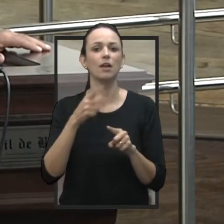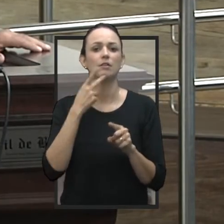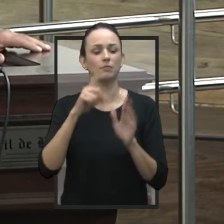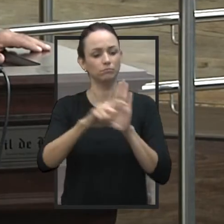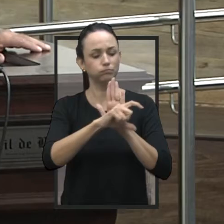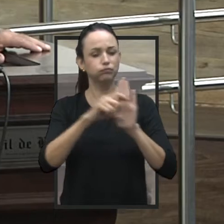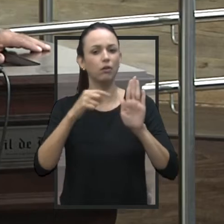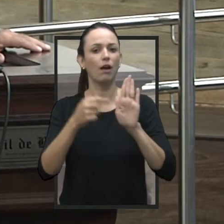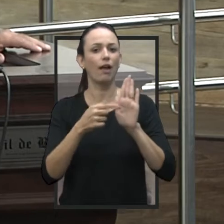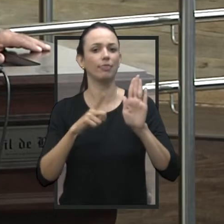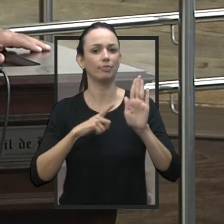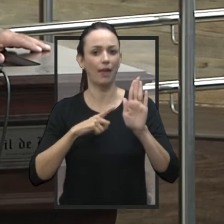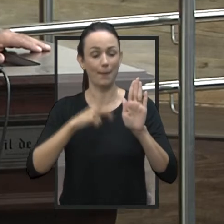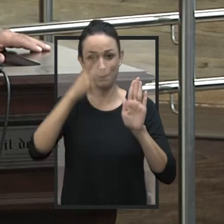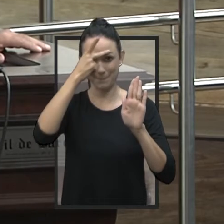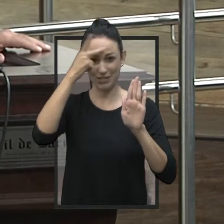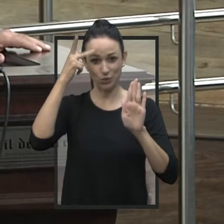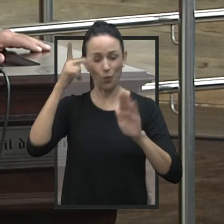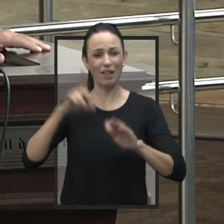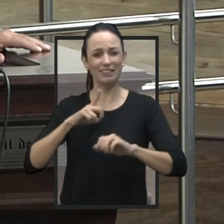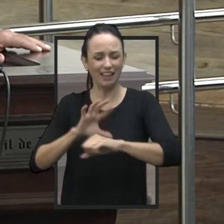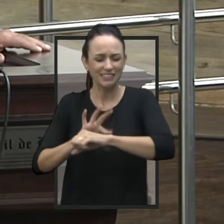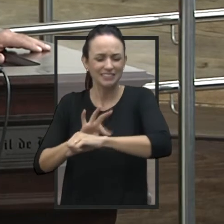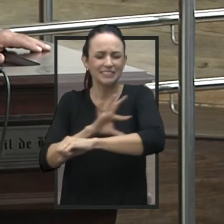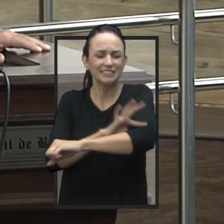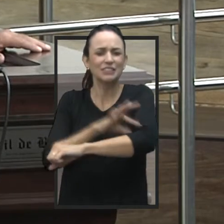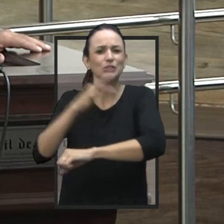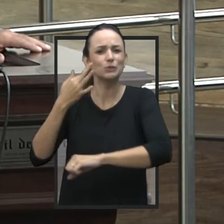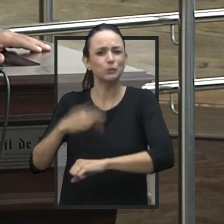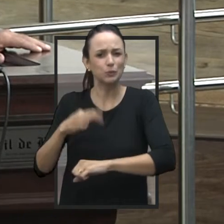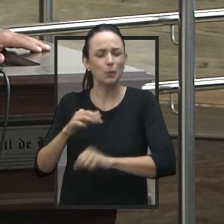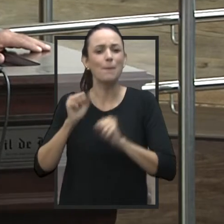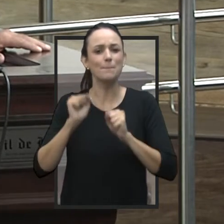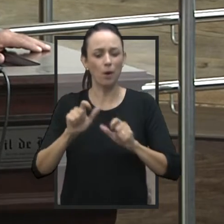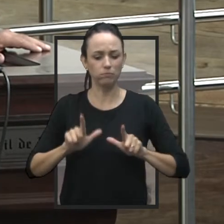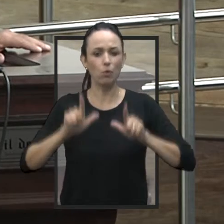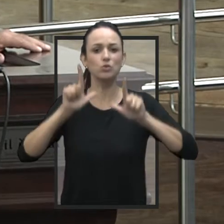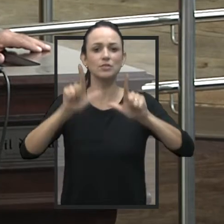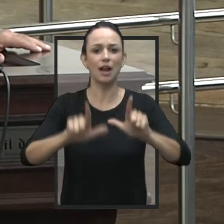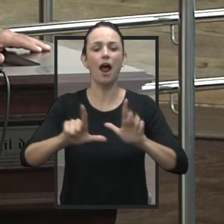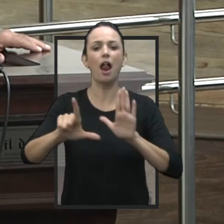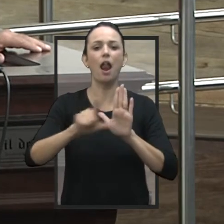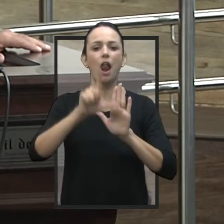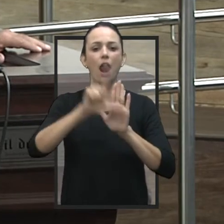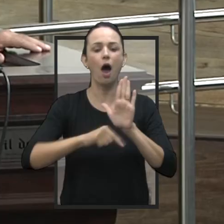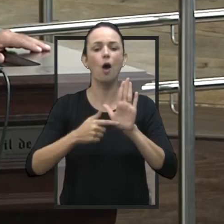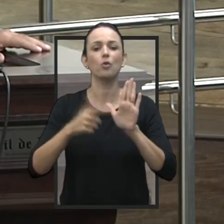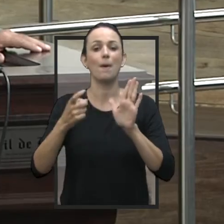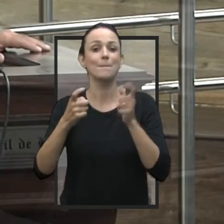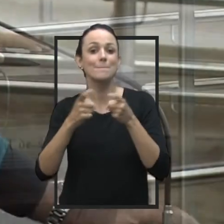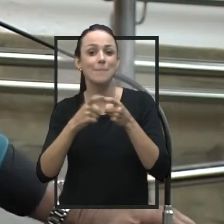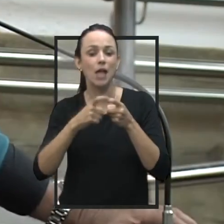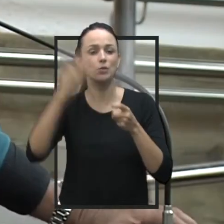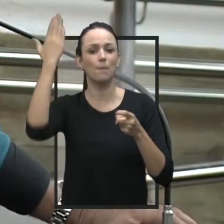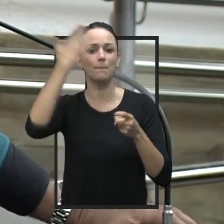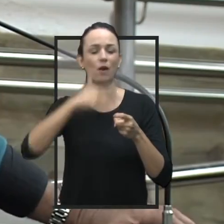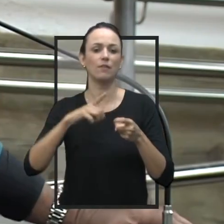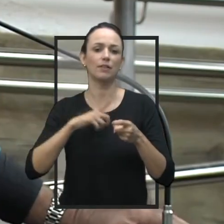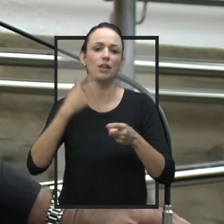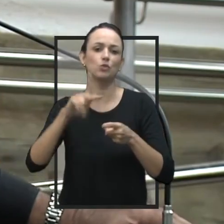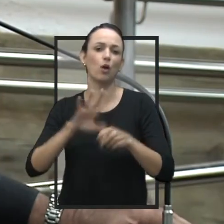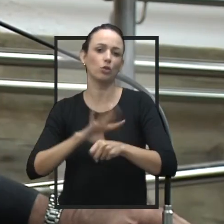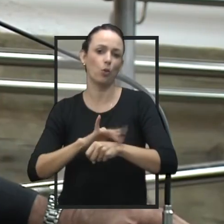inserção de parágrafo que diz A pessoa com fibromialgia deverá apresentar laudo médico simplificado para